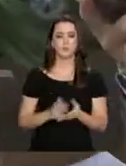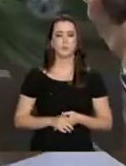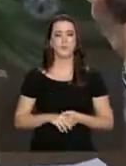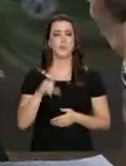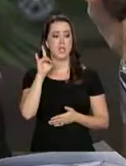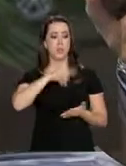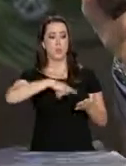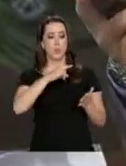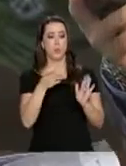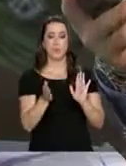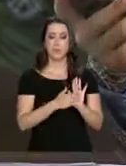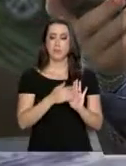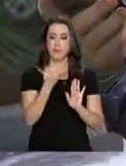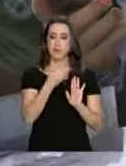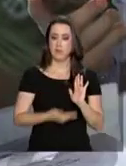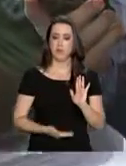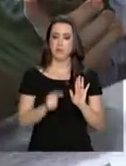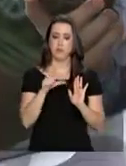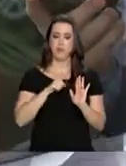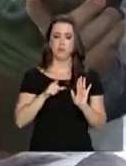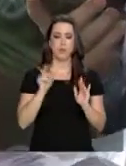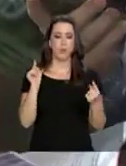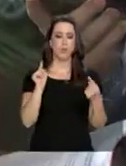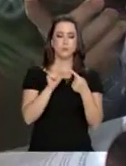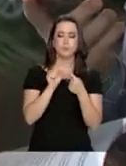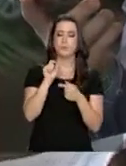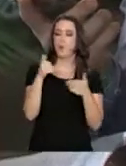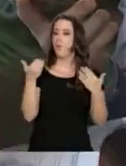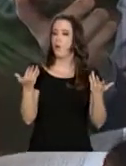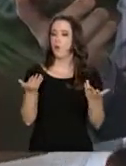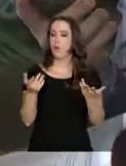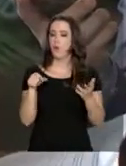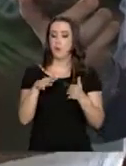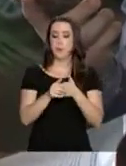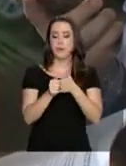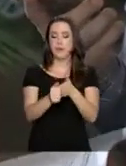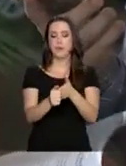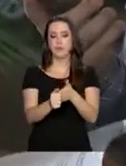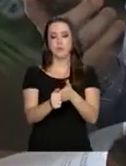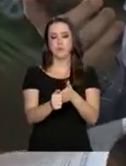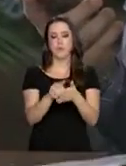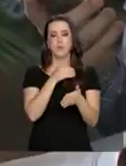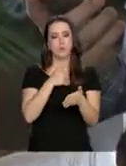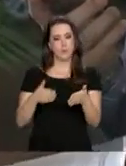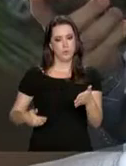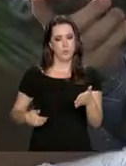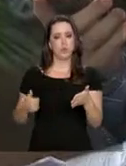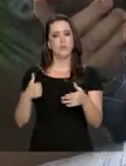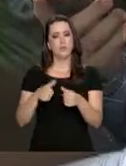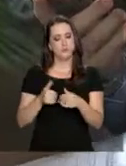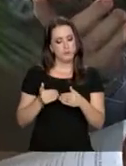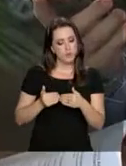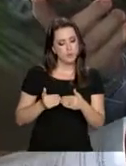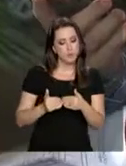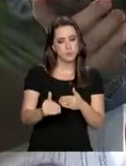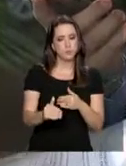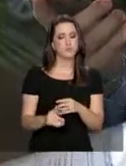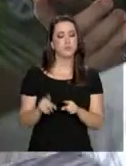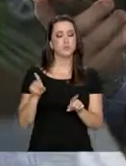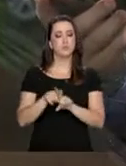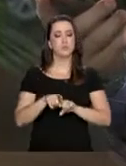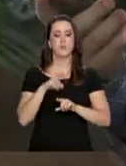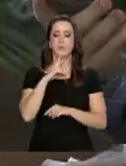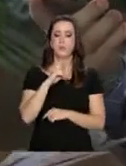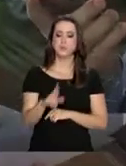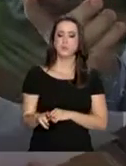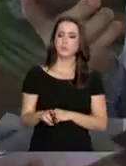material que está aqui, ele tem como objetivo ser um guia para o governo que está se instalando e uma